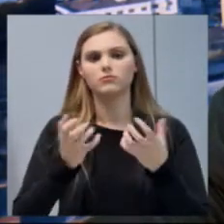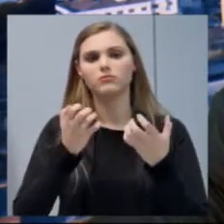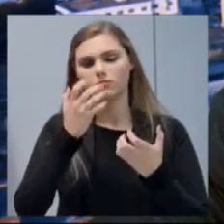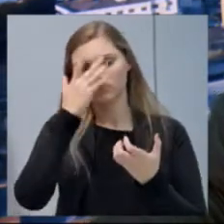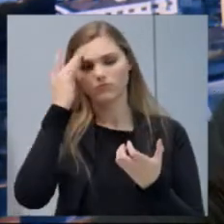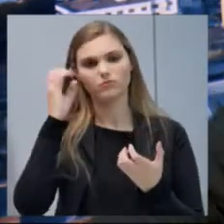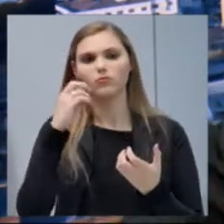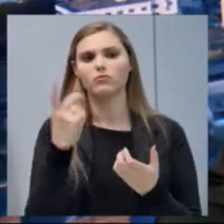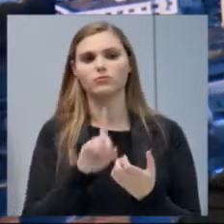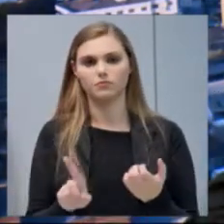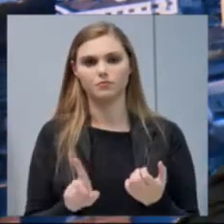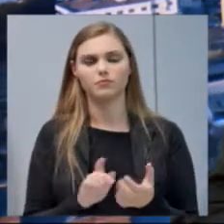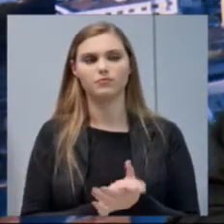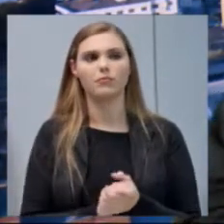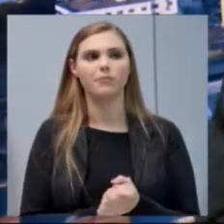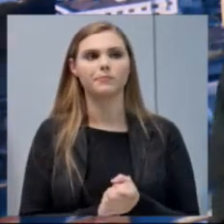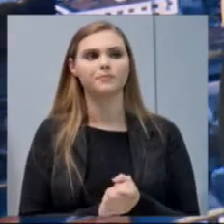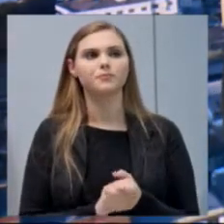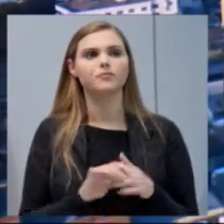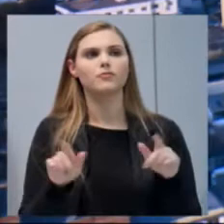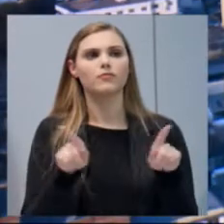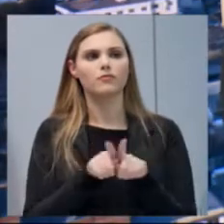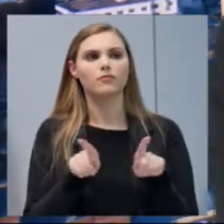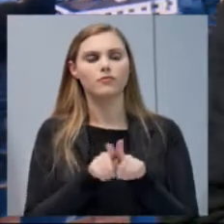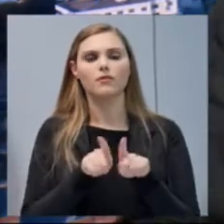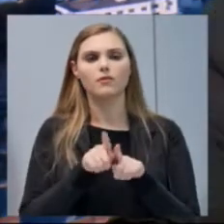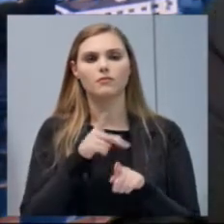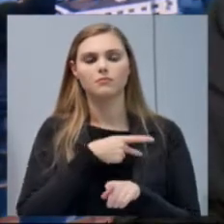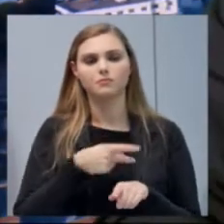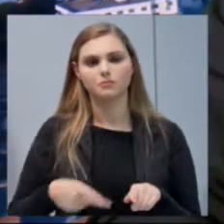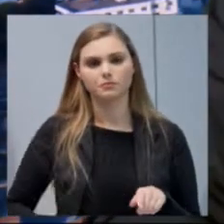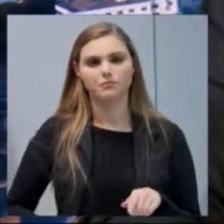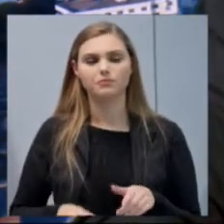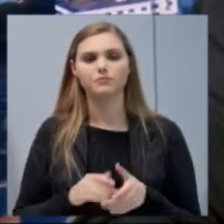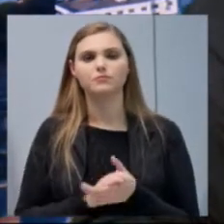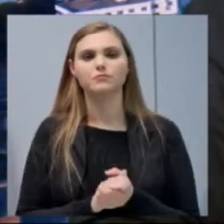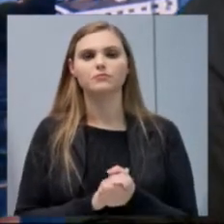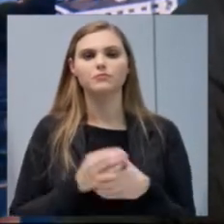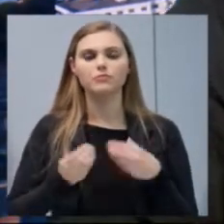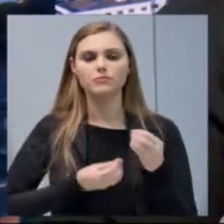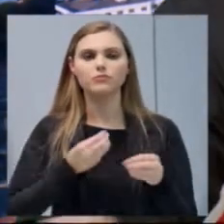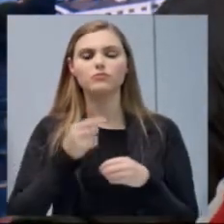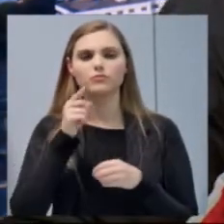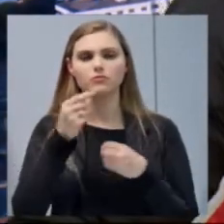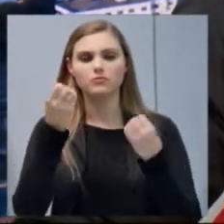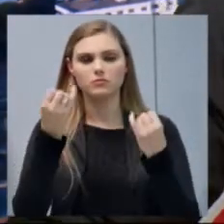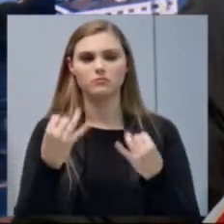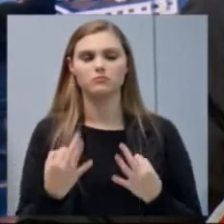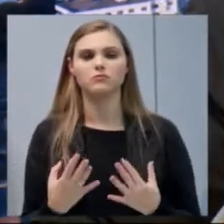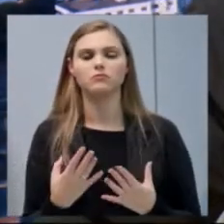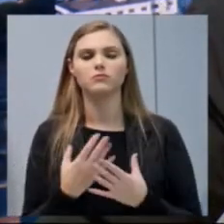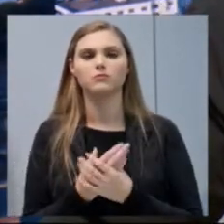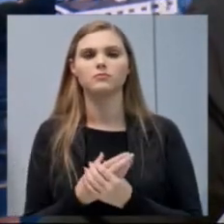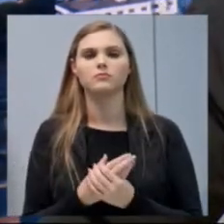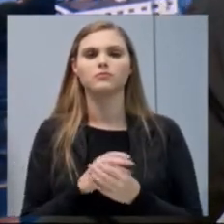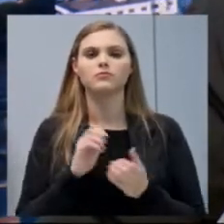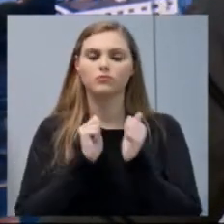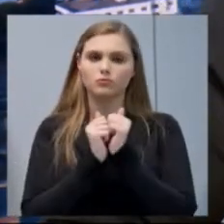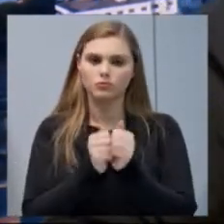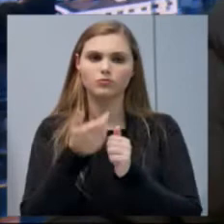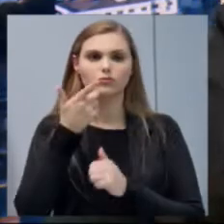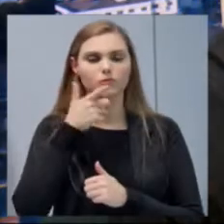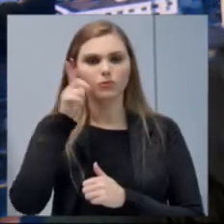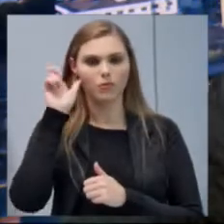ou não. Também, senhor presidente, como o V. Ex. colocou, fomos juntos ontem